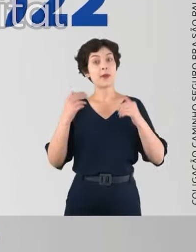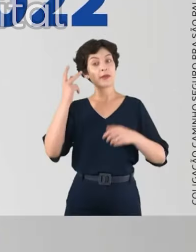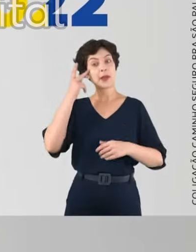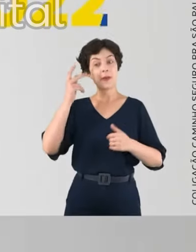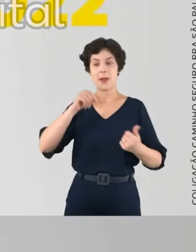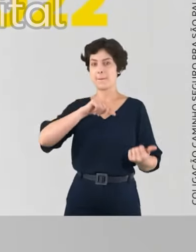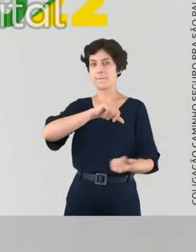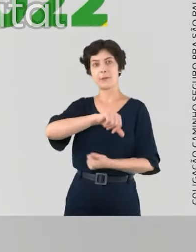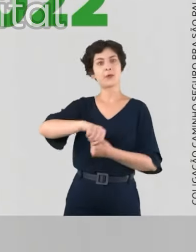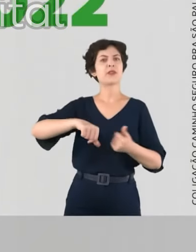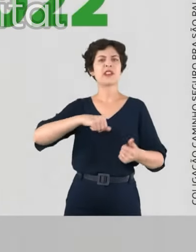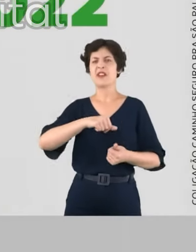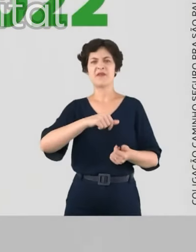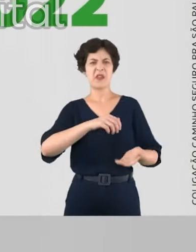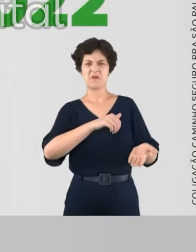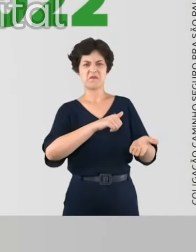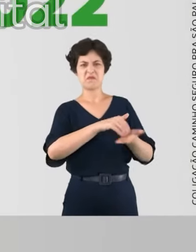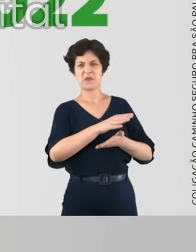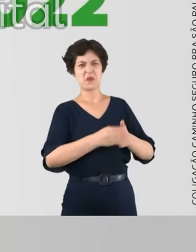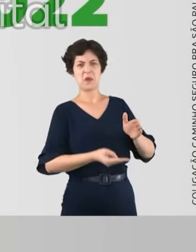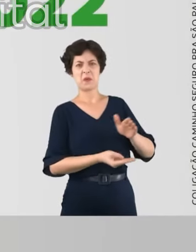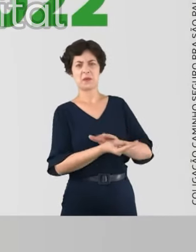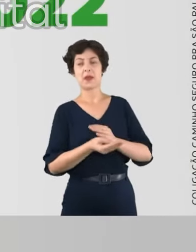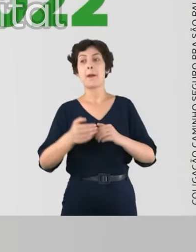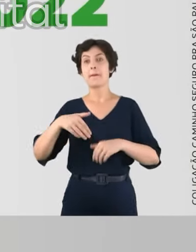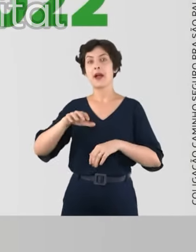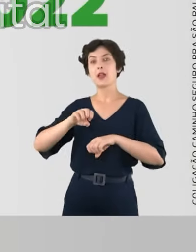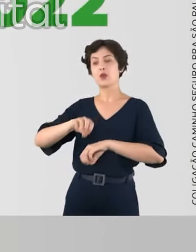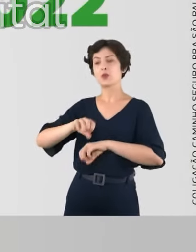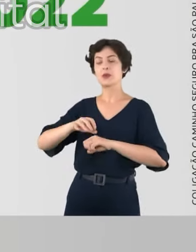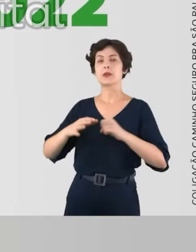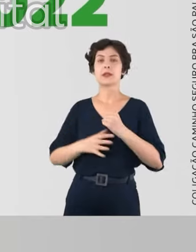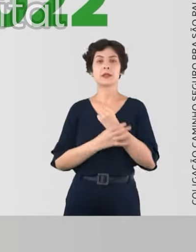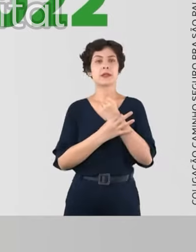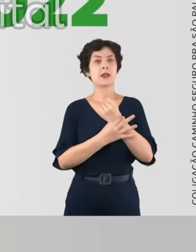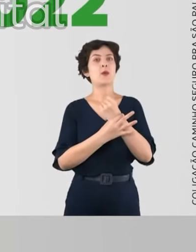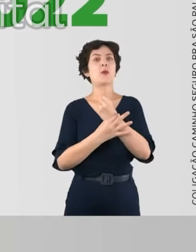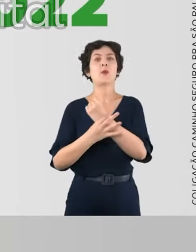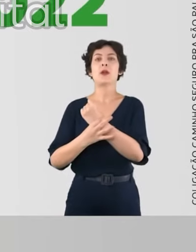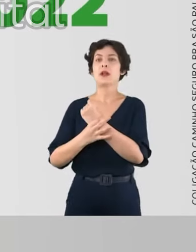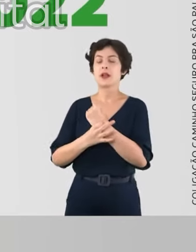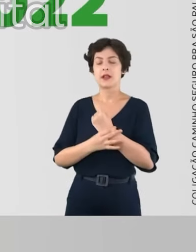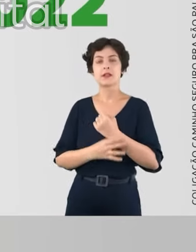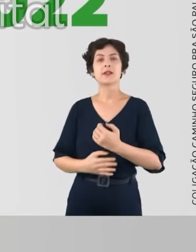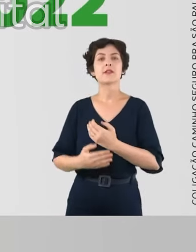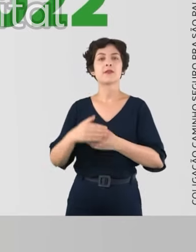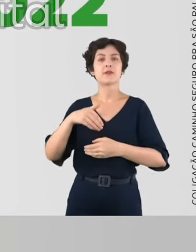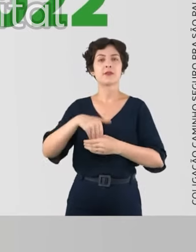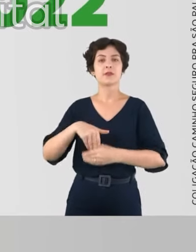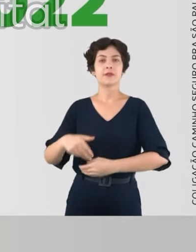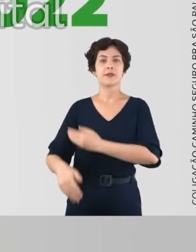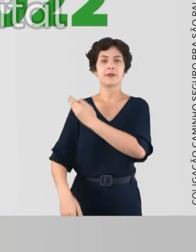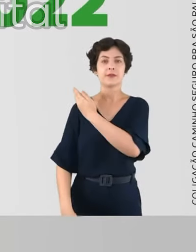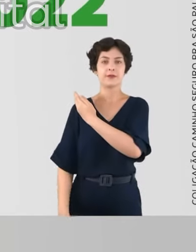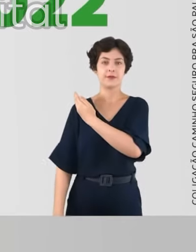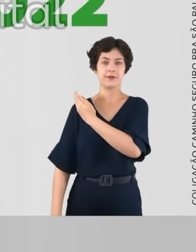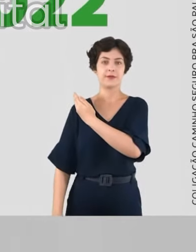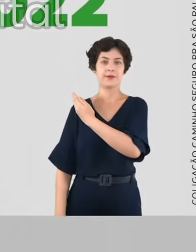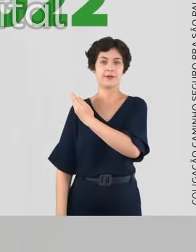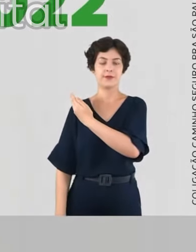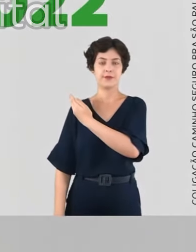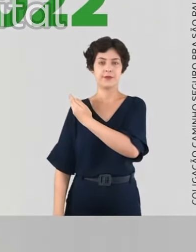Vamos mudar São Paulo. Fora a corrupção, mais educação e segurança de montão. Meu nome é Israel